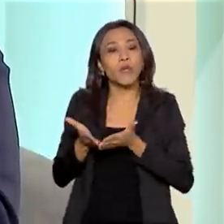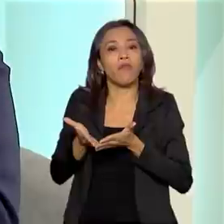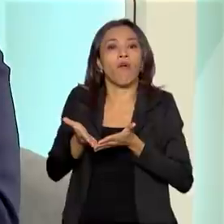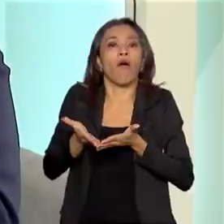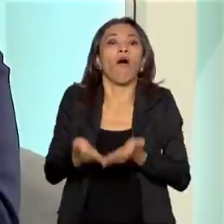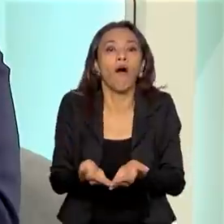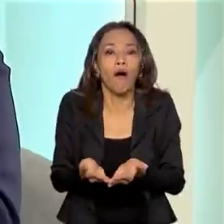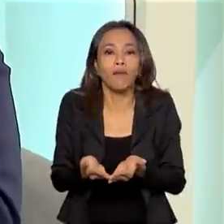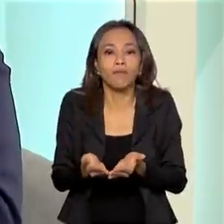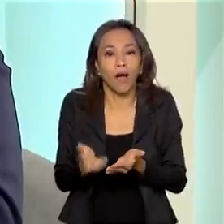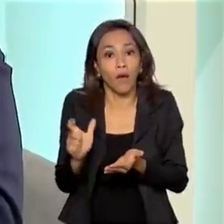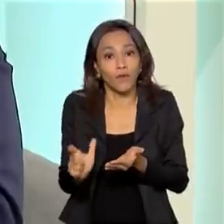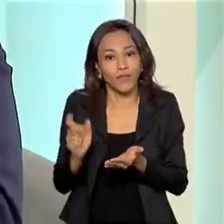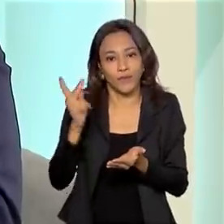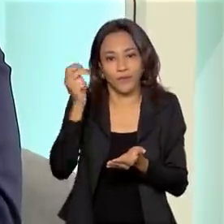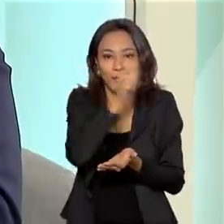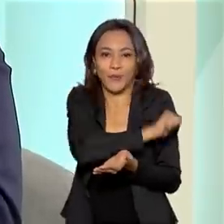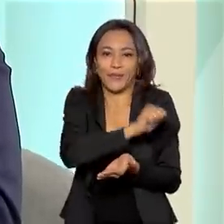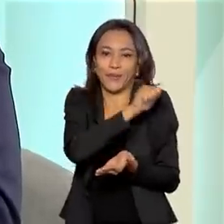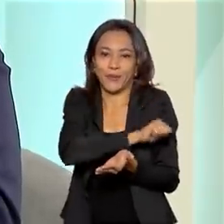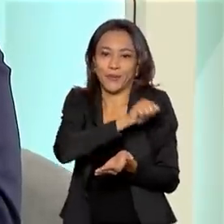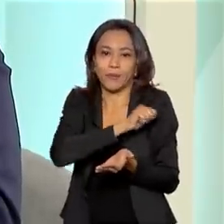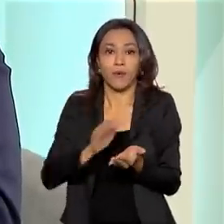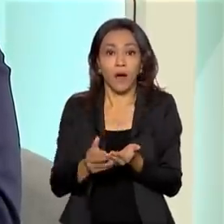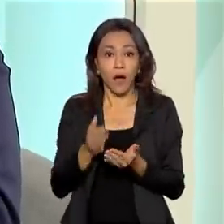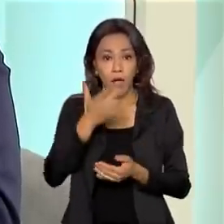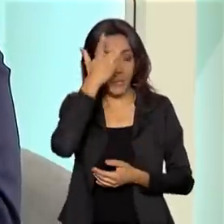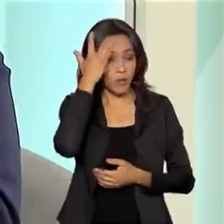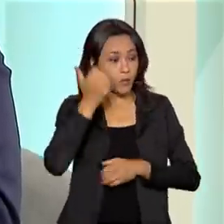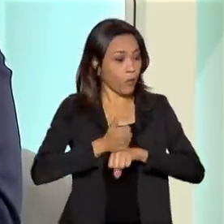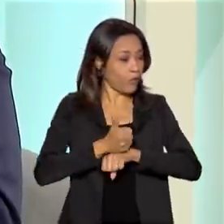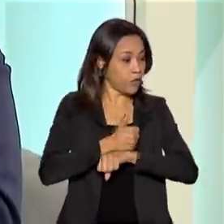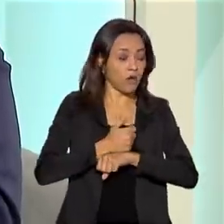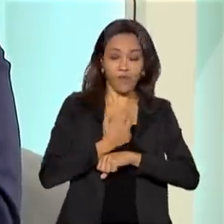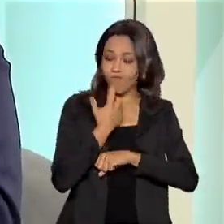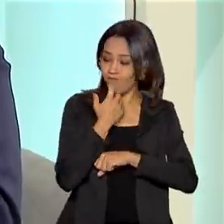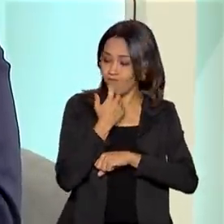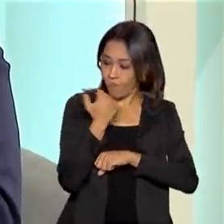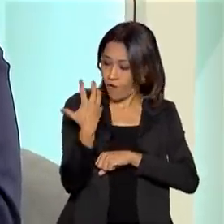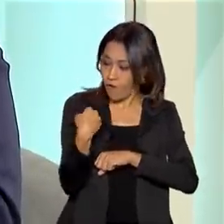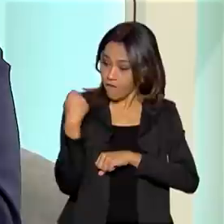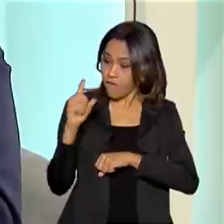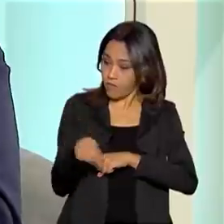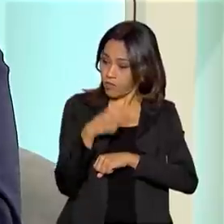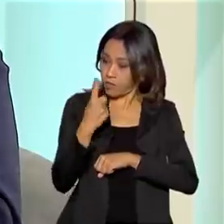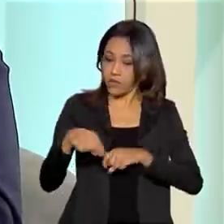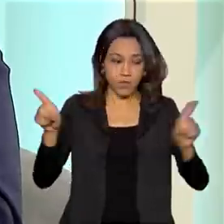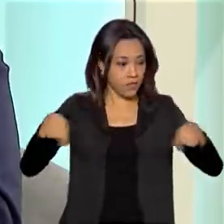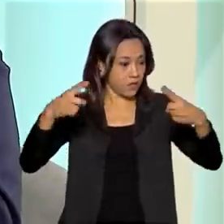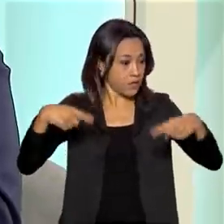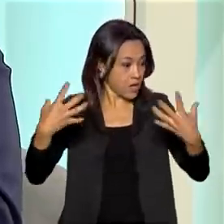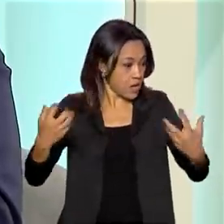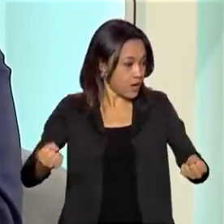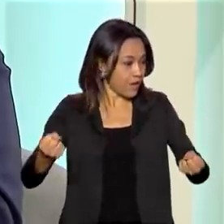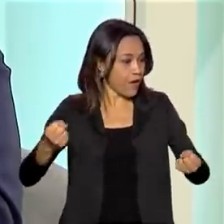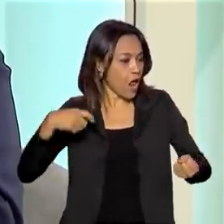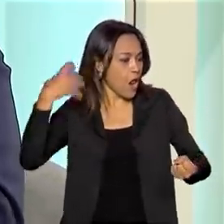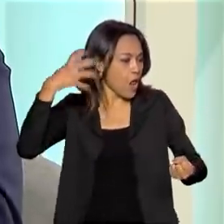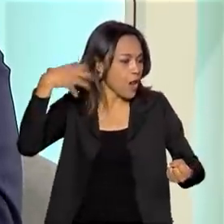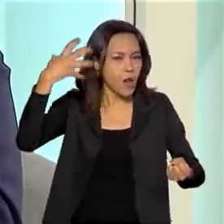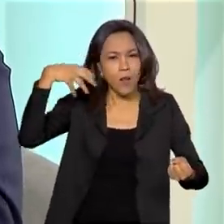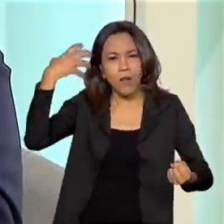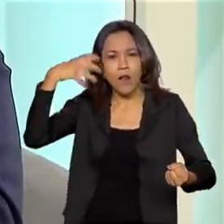atracado no Rio de Janeiro. E o regente da orquestra resolveu gravar os sons e as músicas